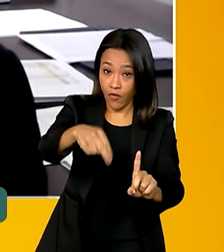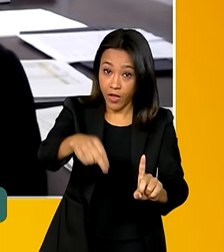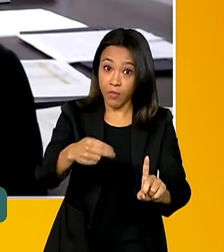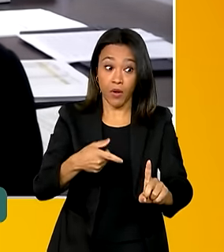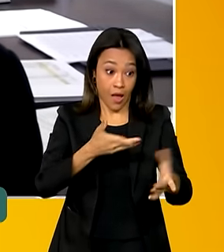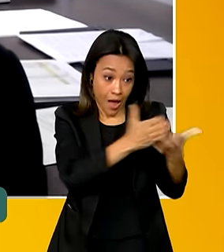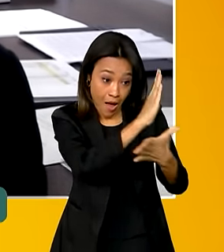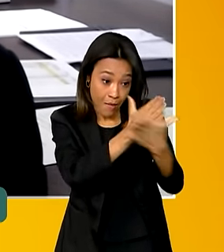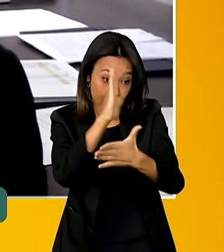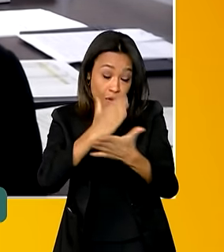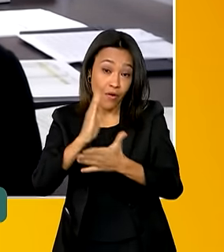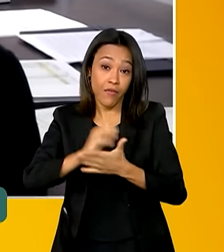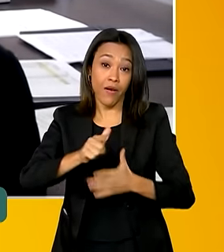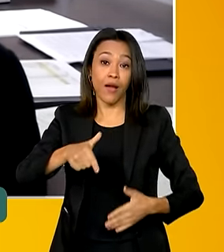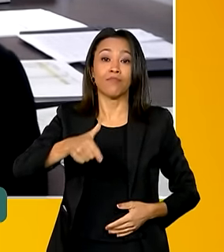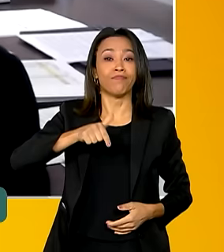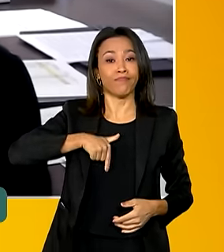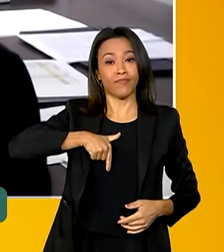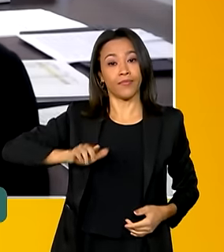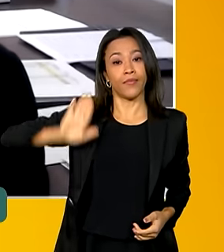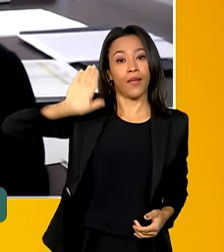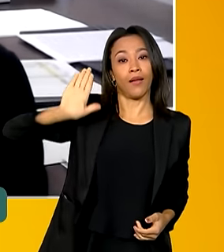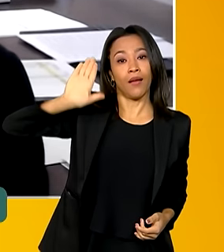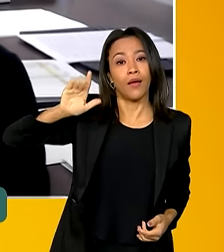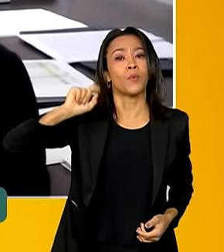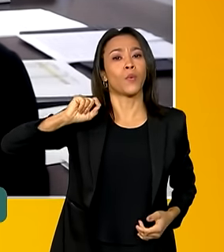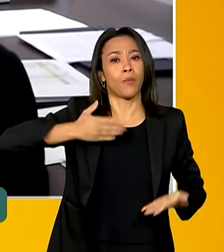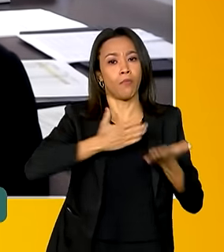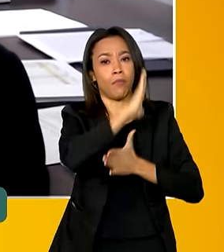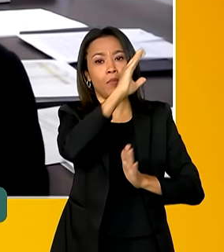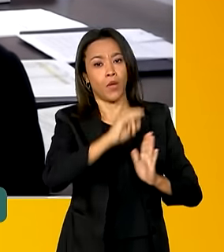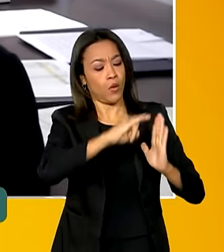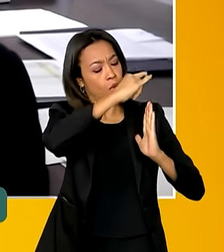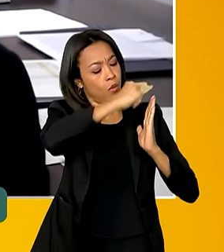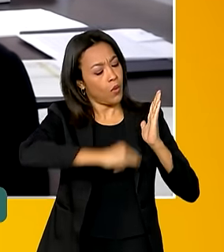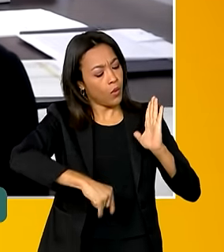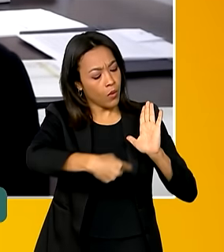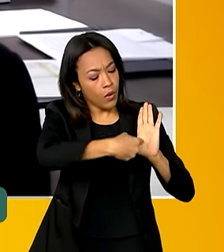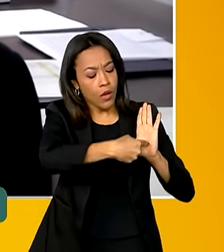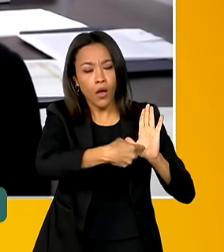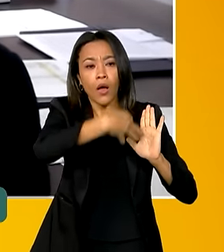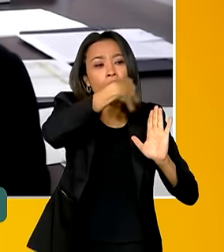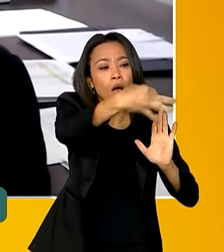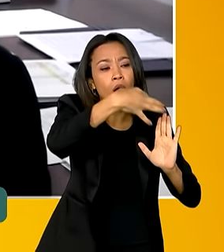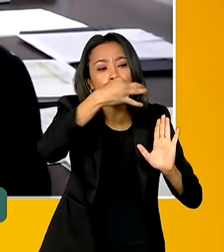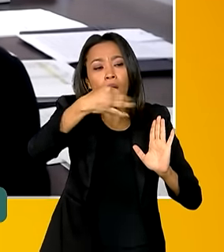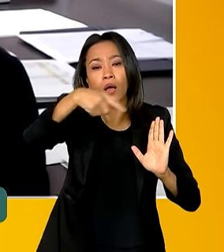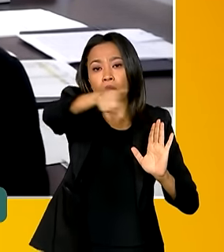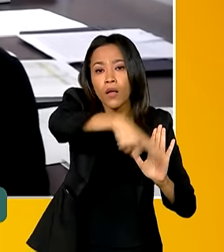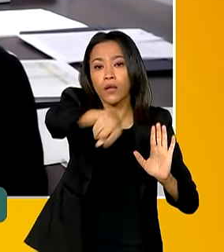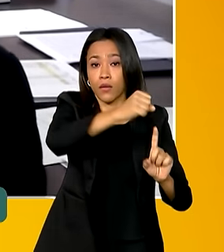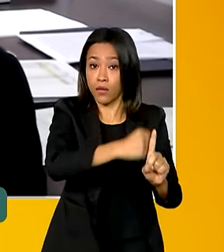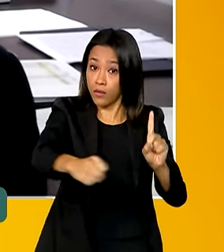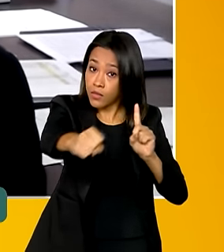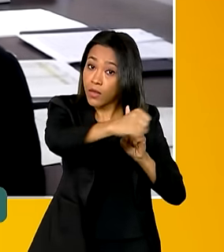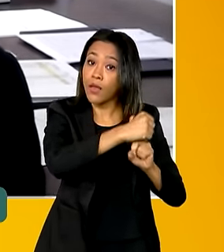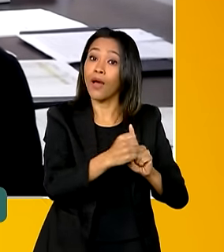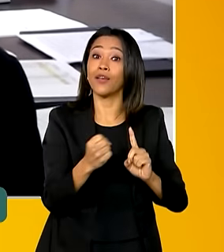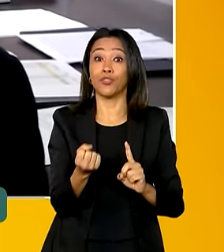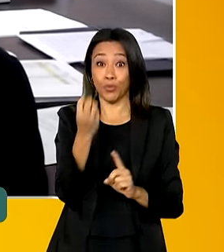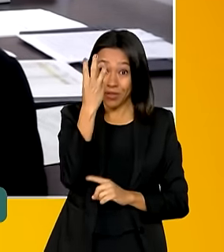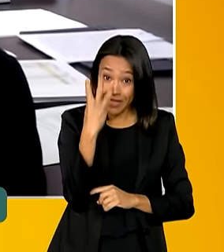delegados e delegadas de todo o Brasil um documento com a contribuição da sociedade civil para os três